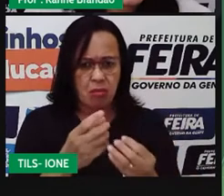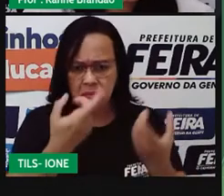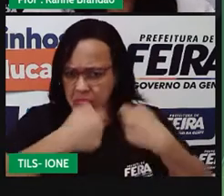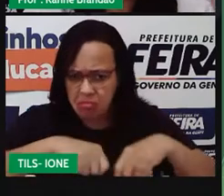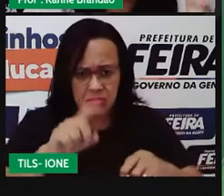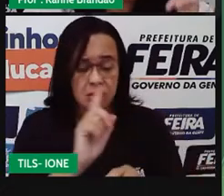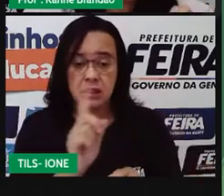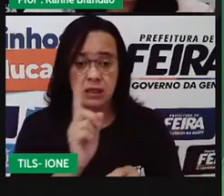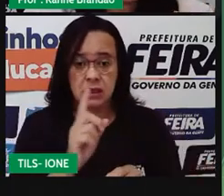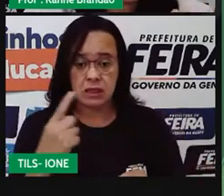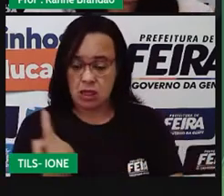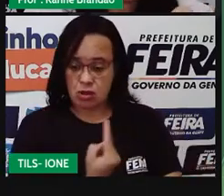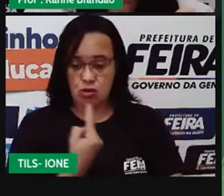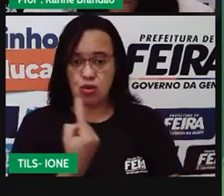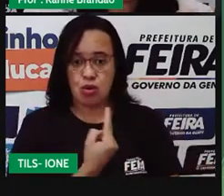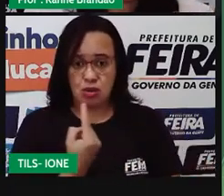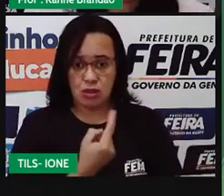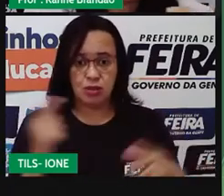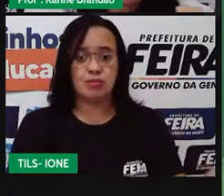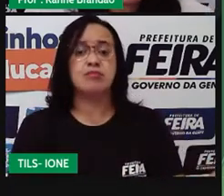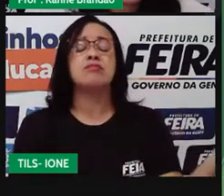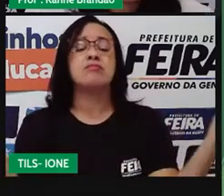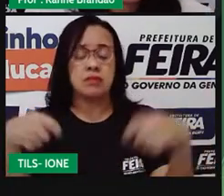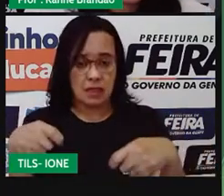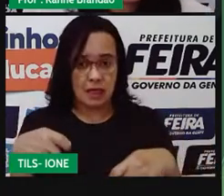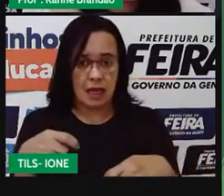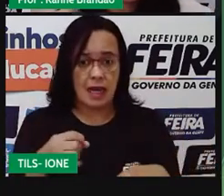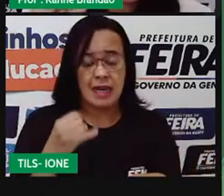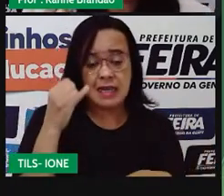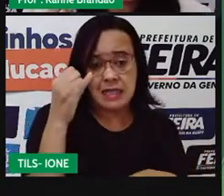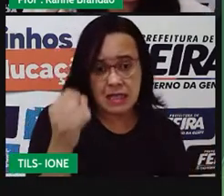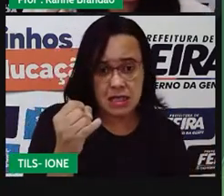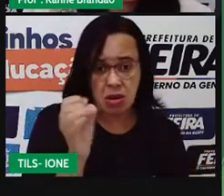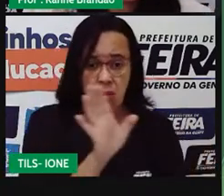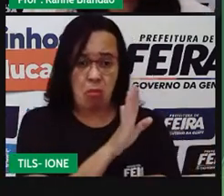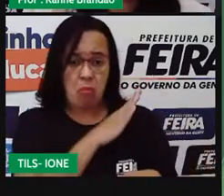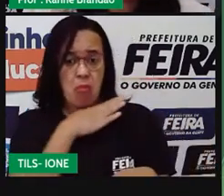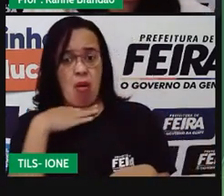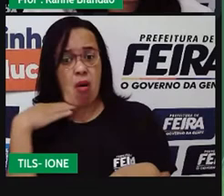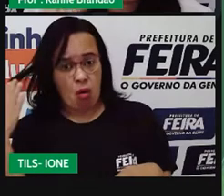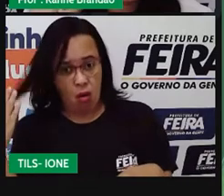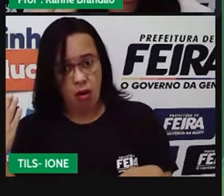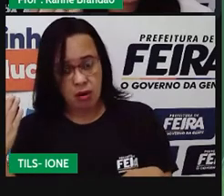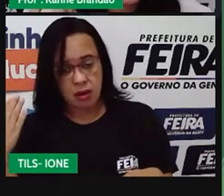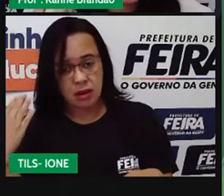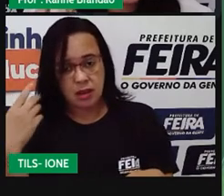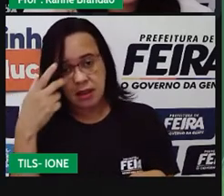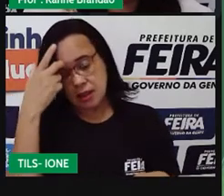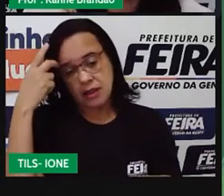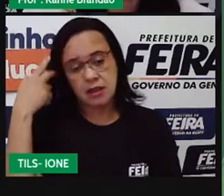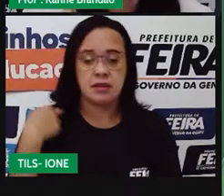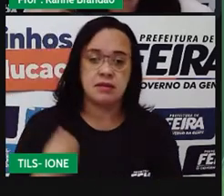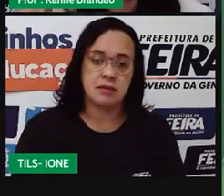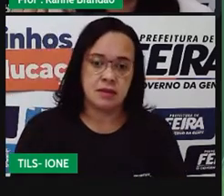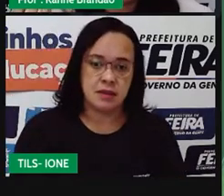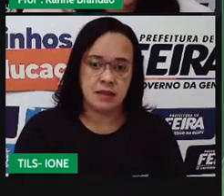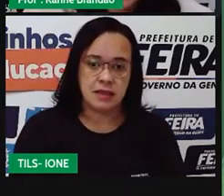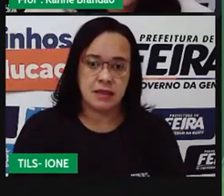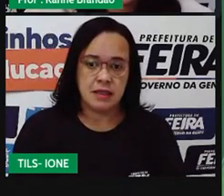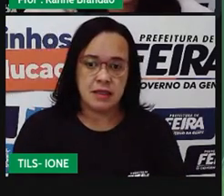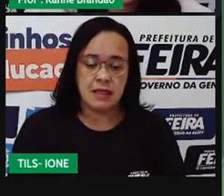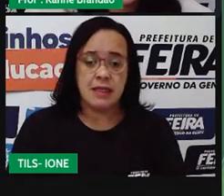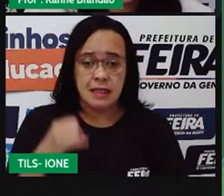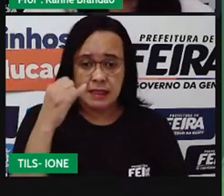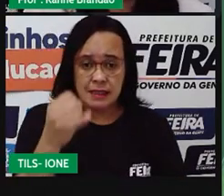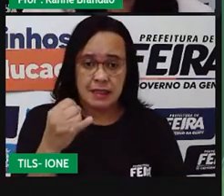seguinte. Se um desses indivíduos morre, o outro, se ele é dependente, ele vai acabar